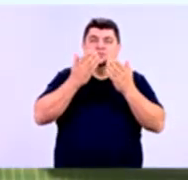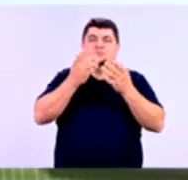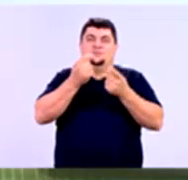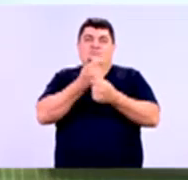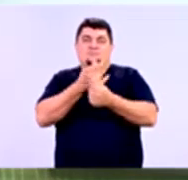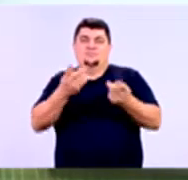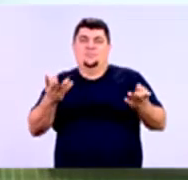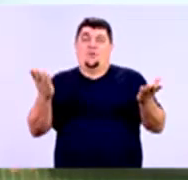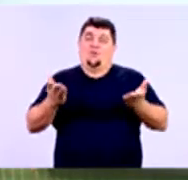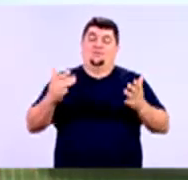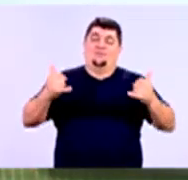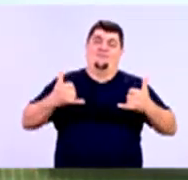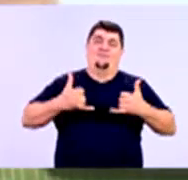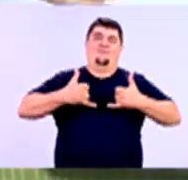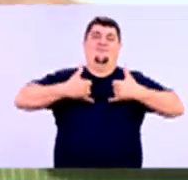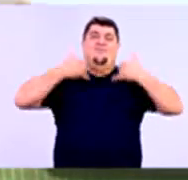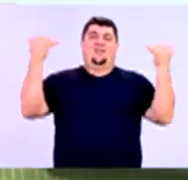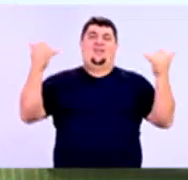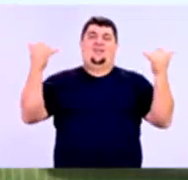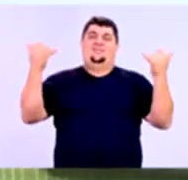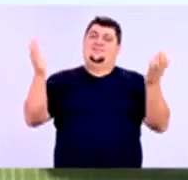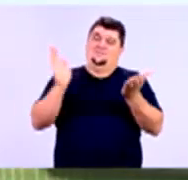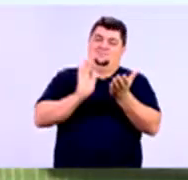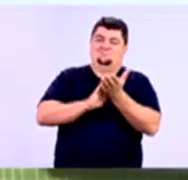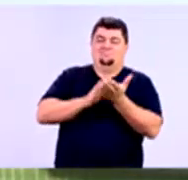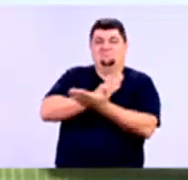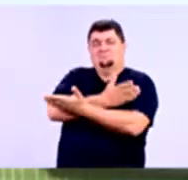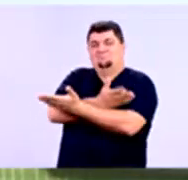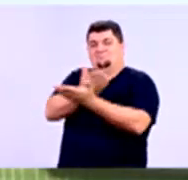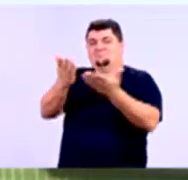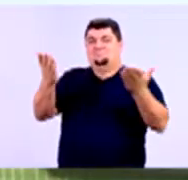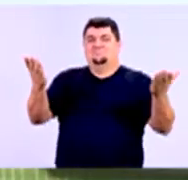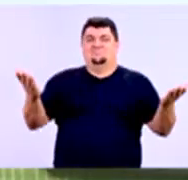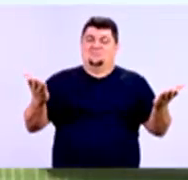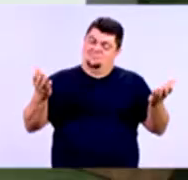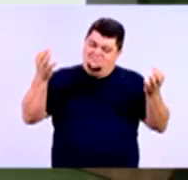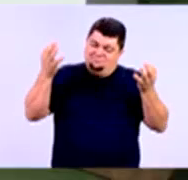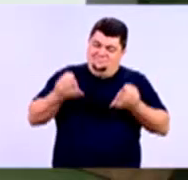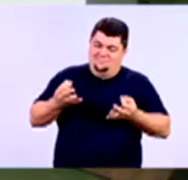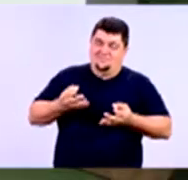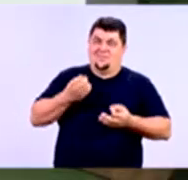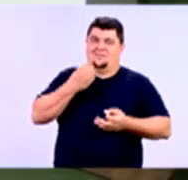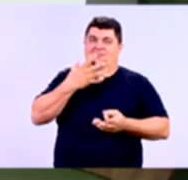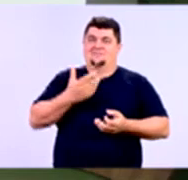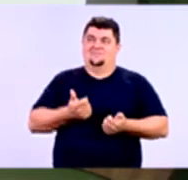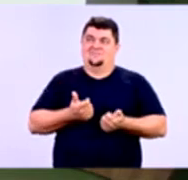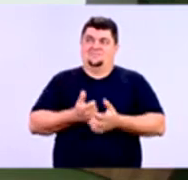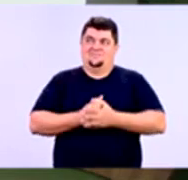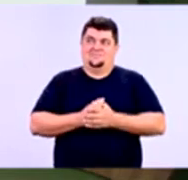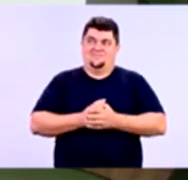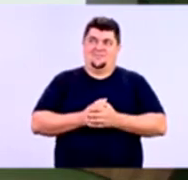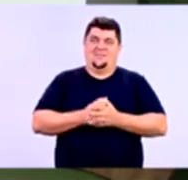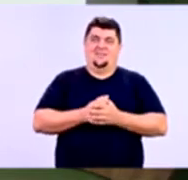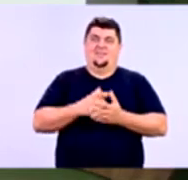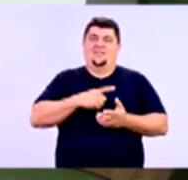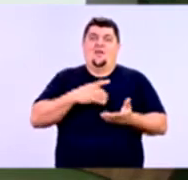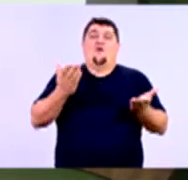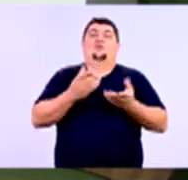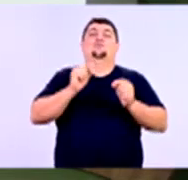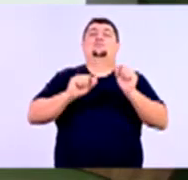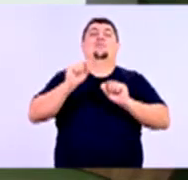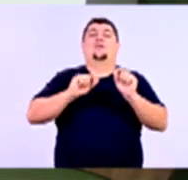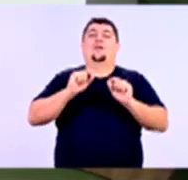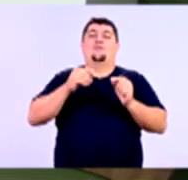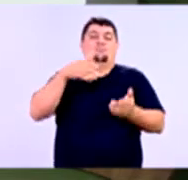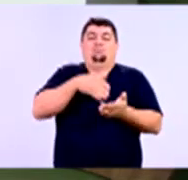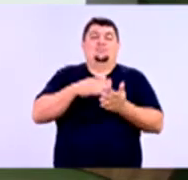hoje é um dia de festa, Hoje é de começar a comemoração. Com certeza! aí, gente, o que vocês estão programando para hoje? O